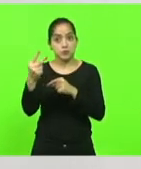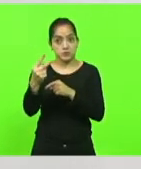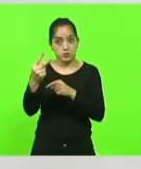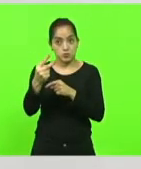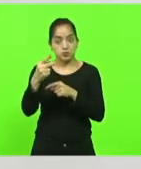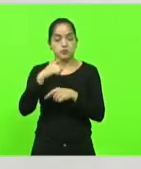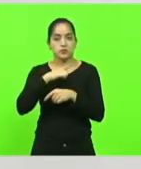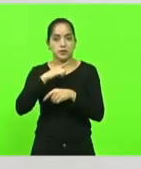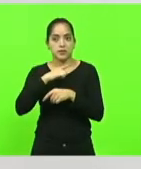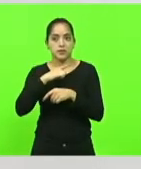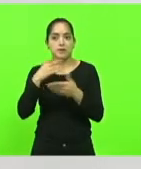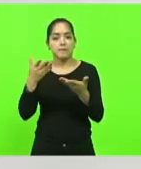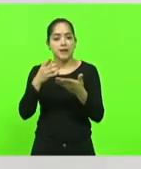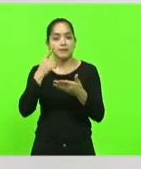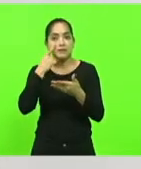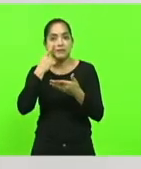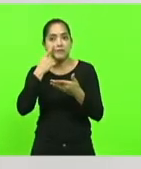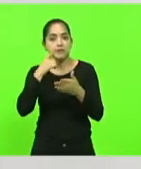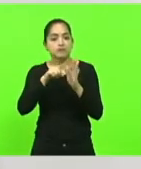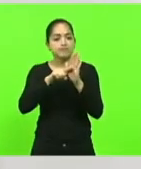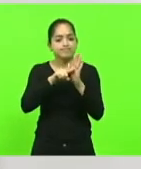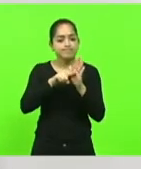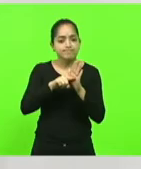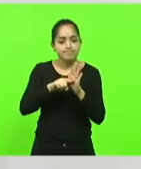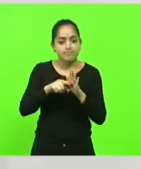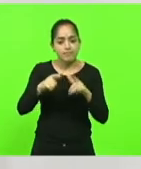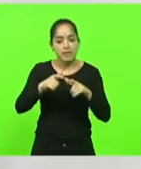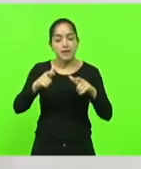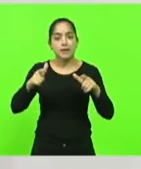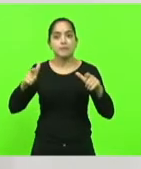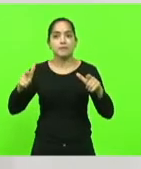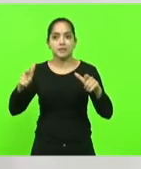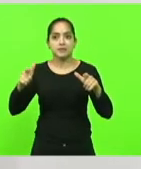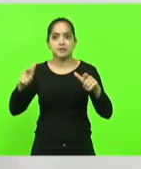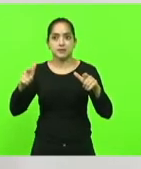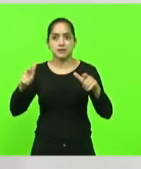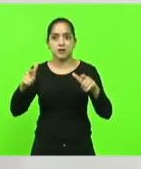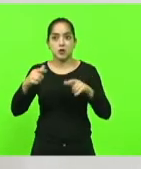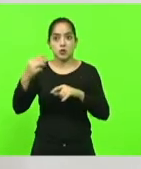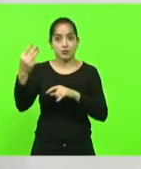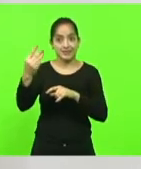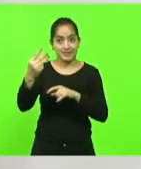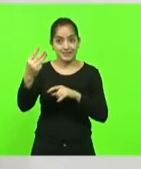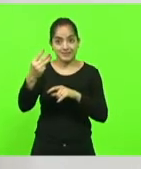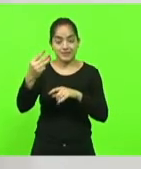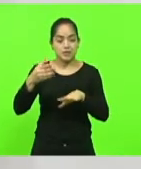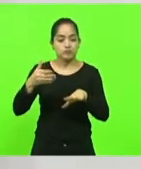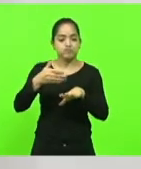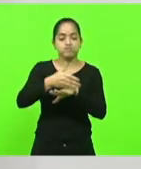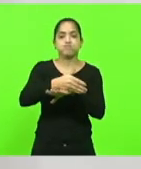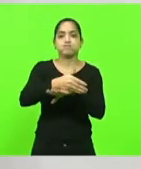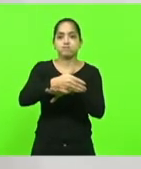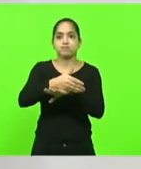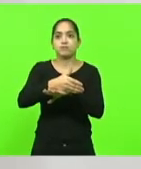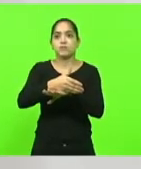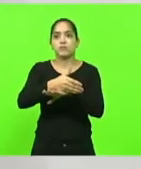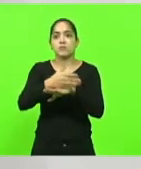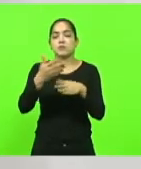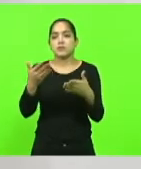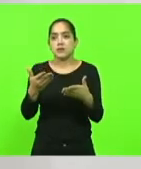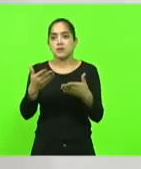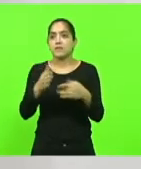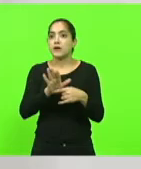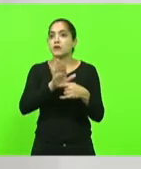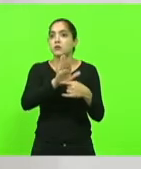ainda estudando a ampliação para fazer lá pela Praia do Sol um terceiro acesso, para viabilizar aquela região, dar esse conforto aos